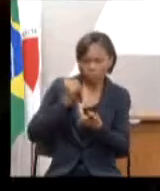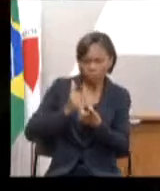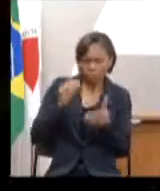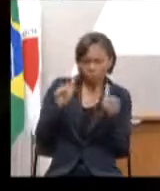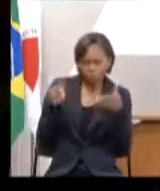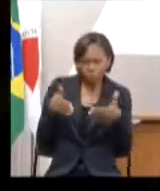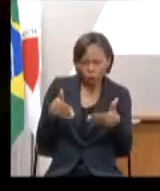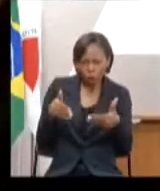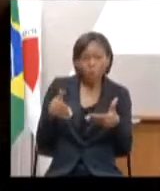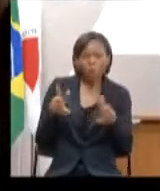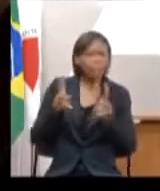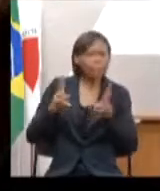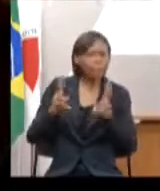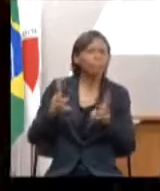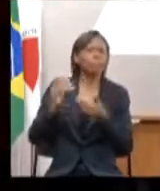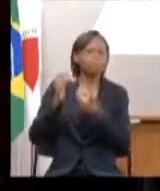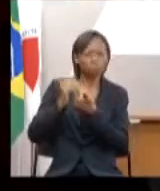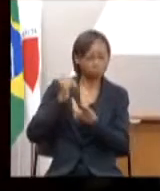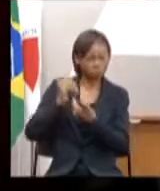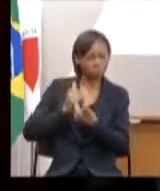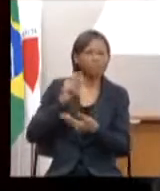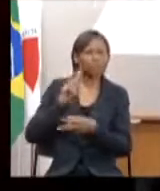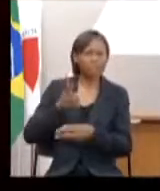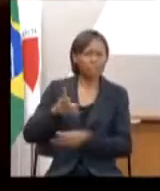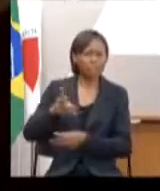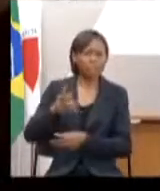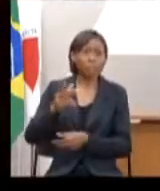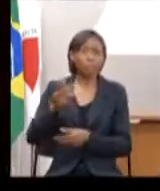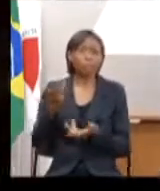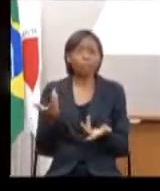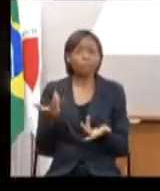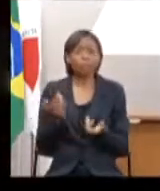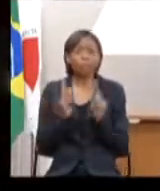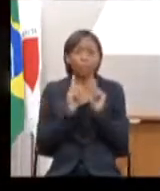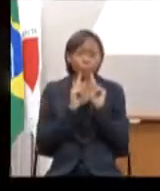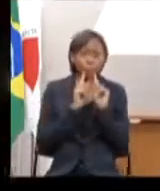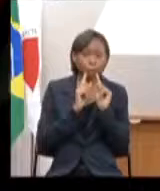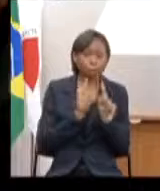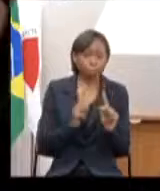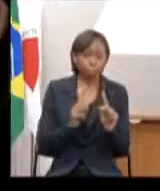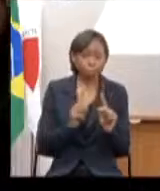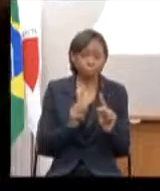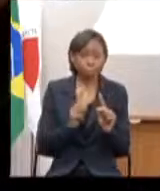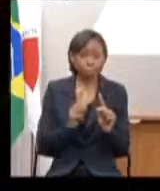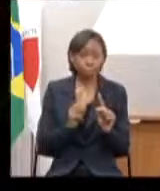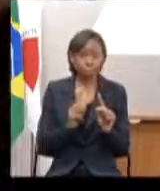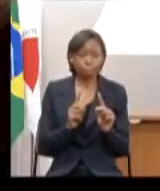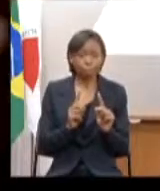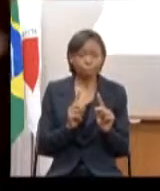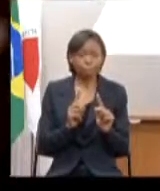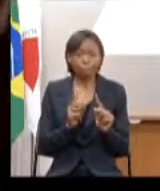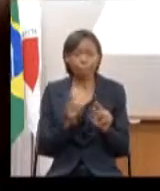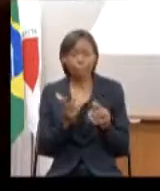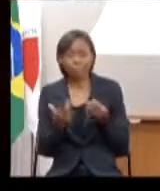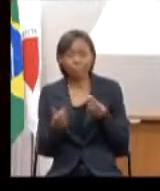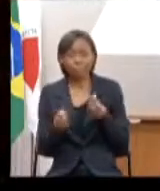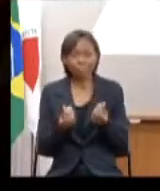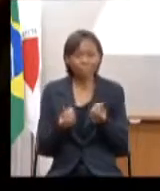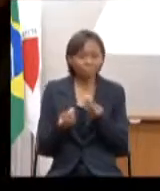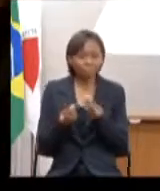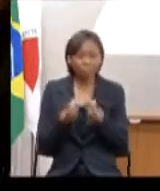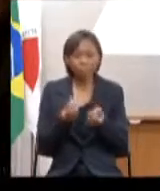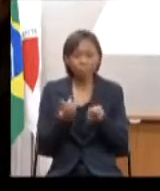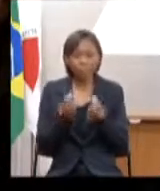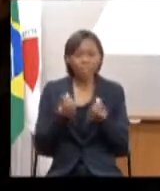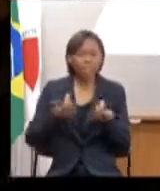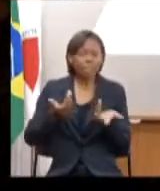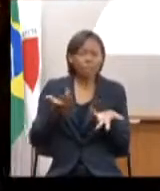que dar esse depoimento aqui. Ao fazer a crítica da maneira pouco manejável de nós